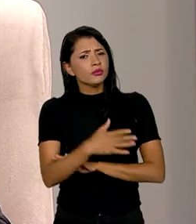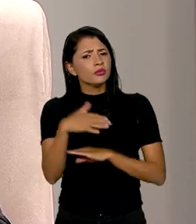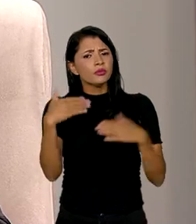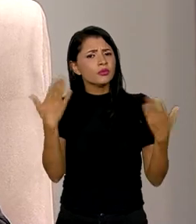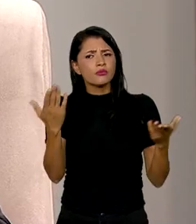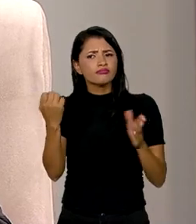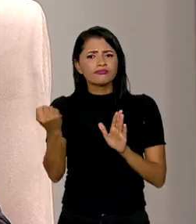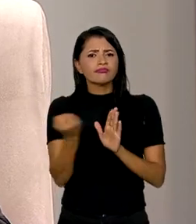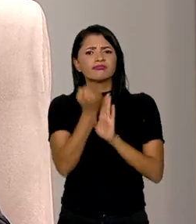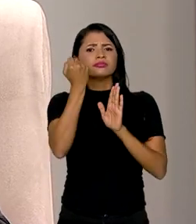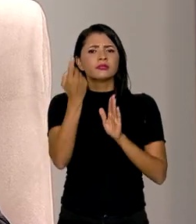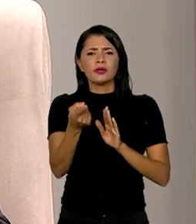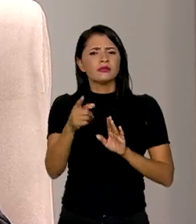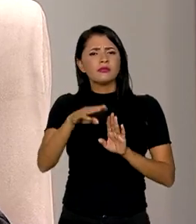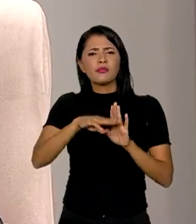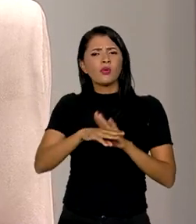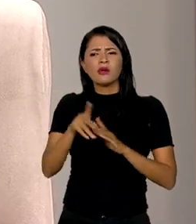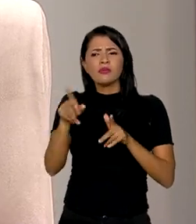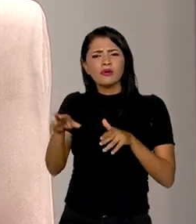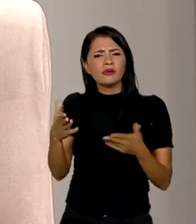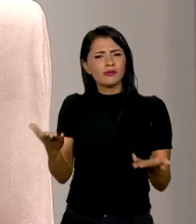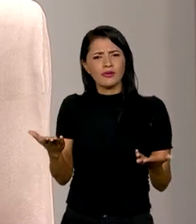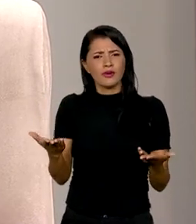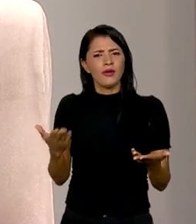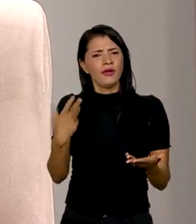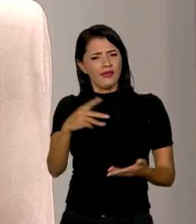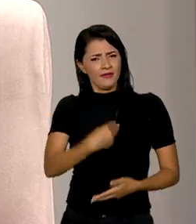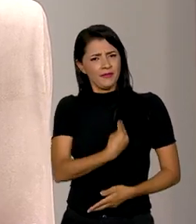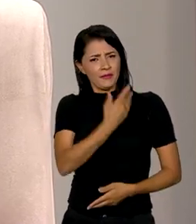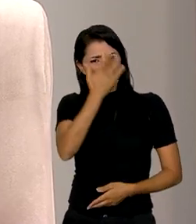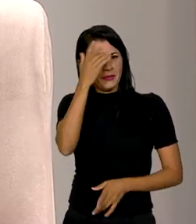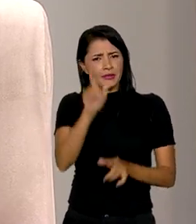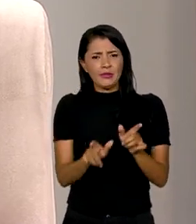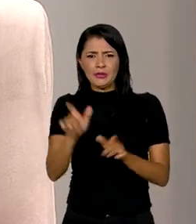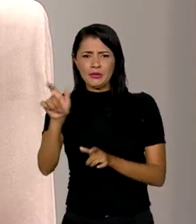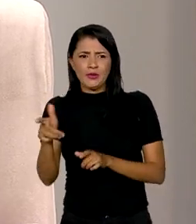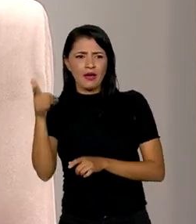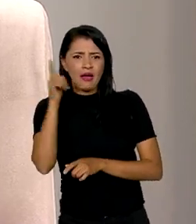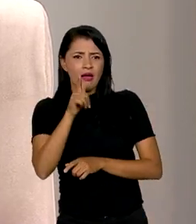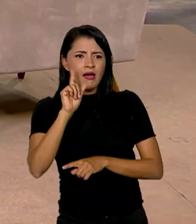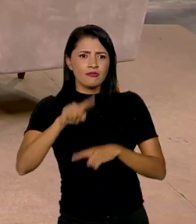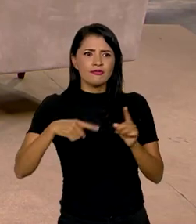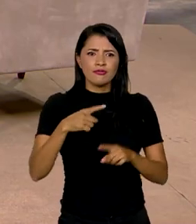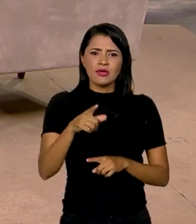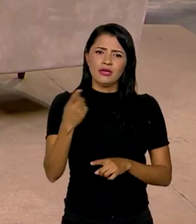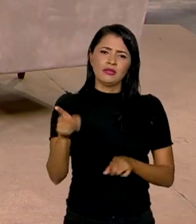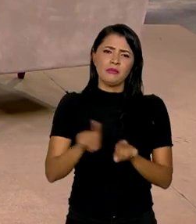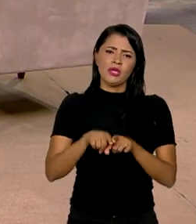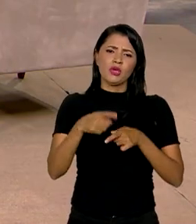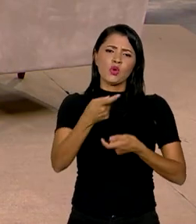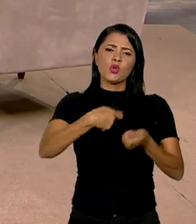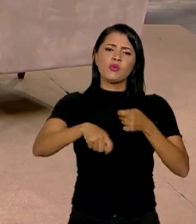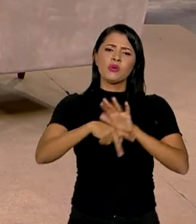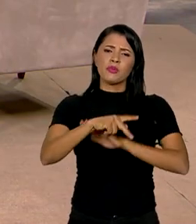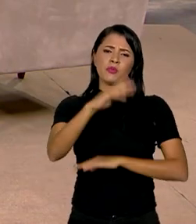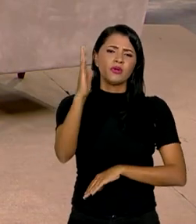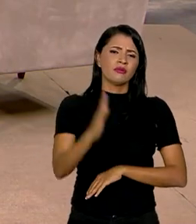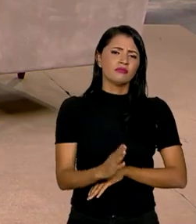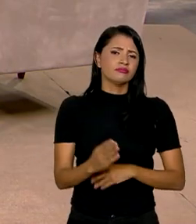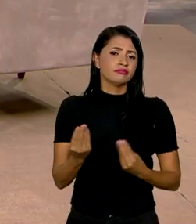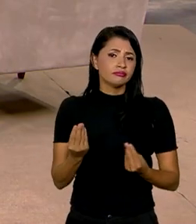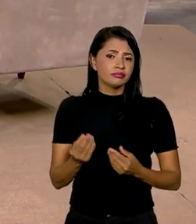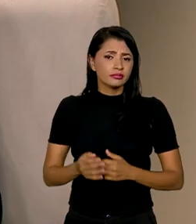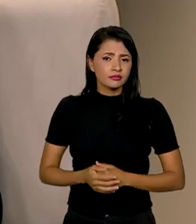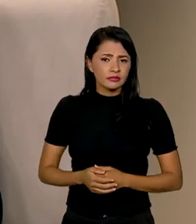qual é o impacto de um programa dessa natureza, tanto na vida das pessoas que serão beneficiadas, quanto na economia do país? É um